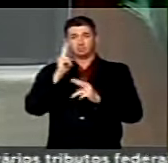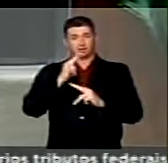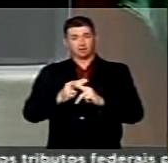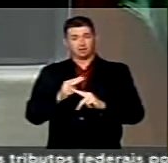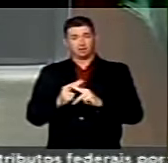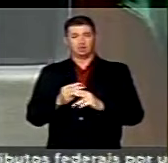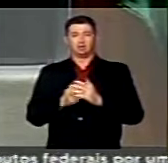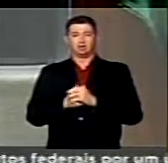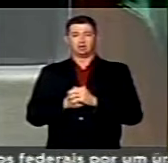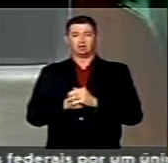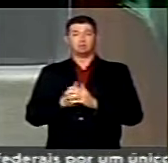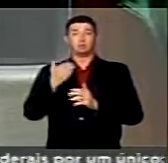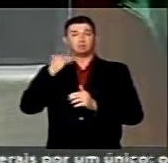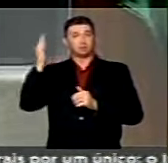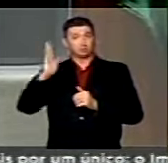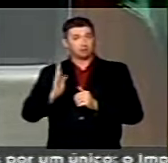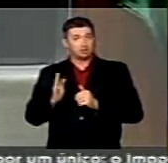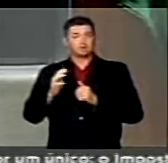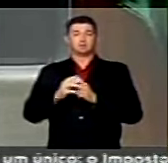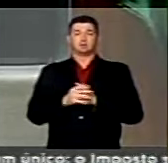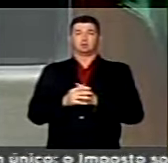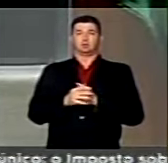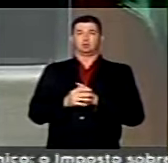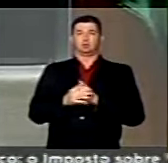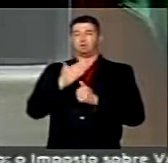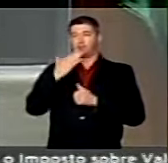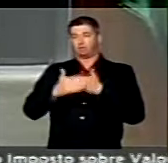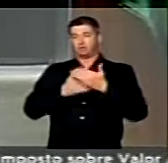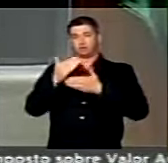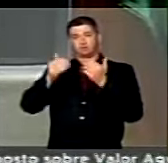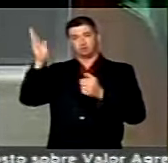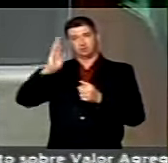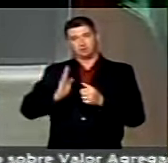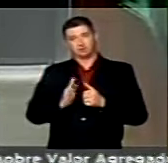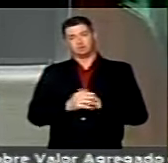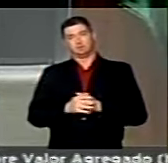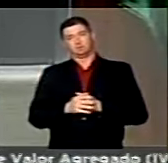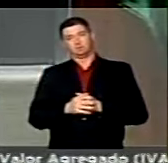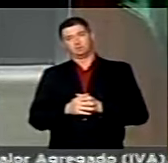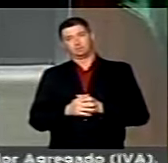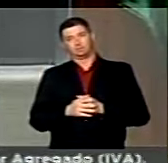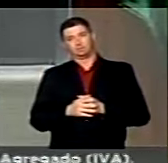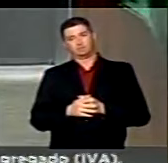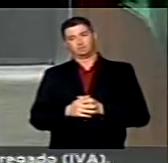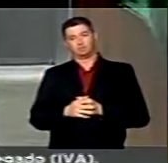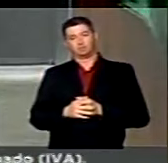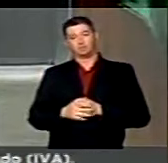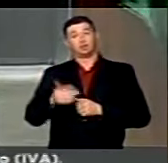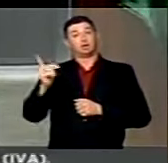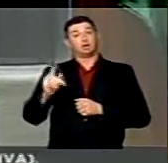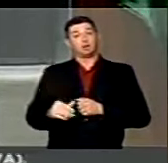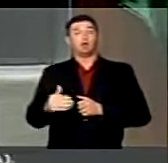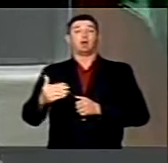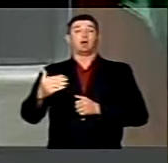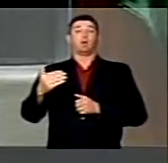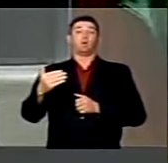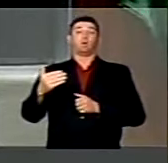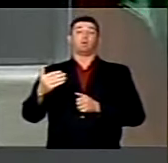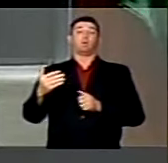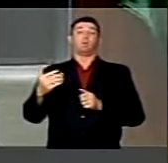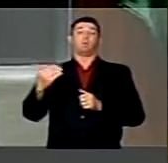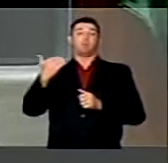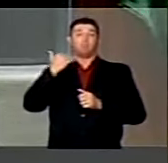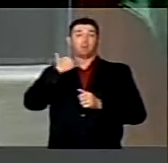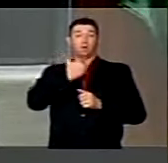Econômica Federal, do Banco do Brasil, no desenvolvimento desse país. É o banco, são os bancos